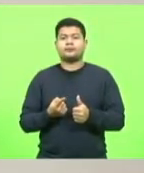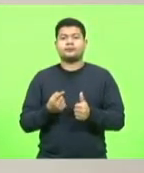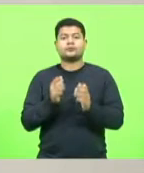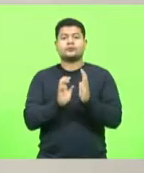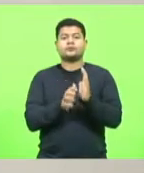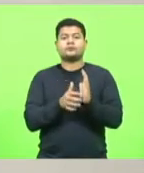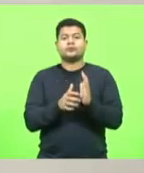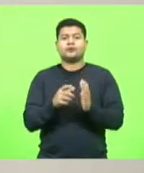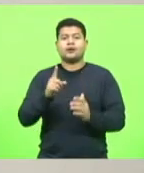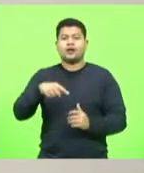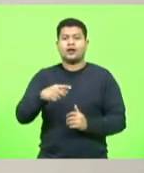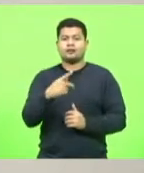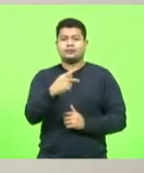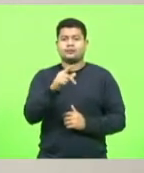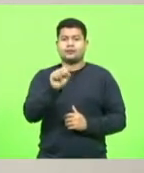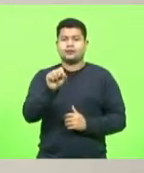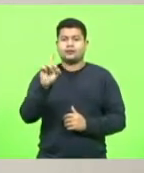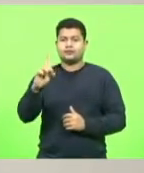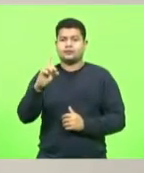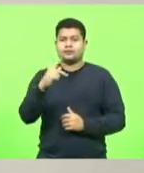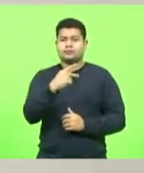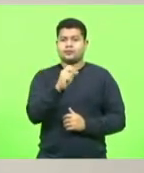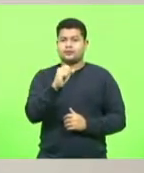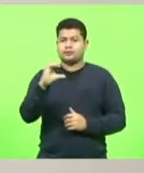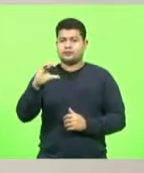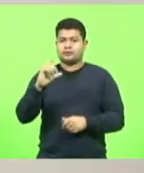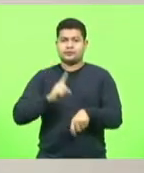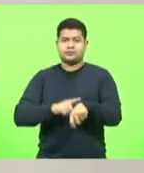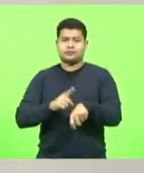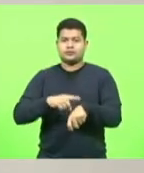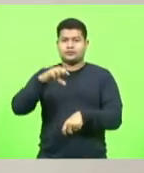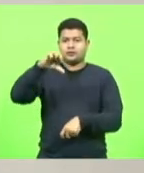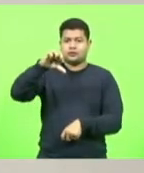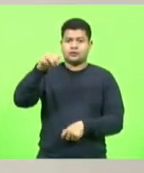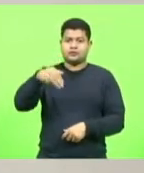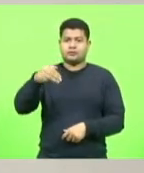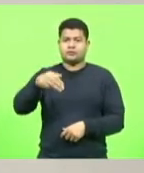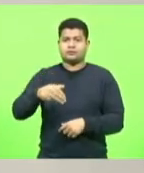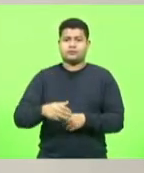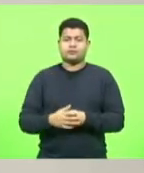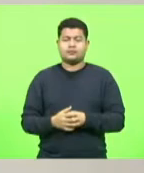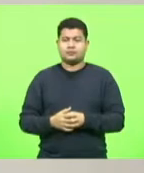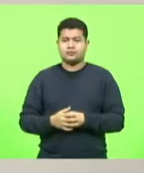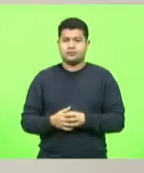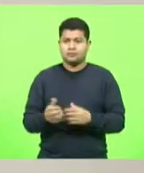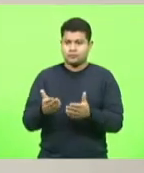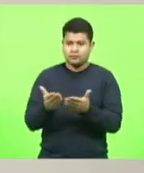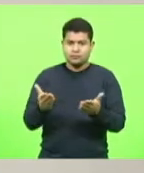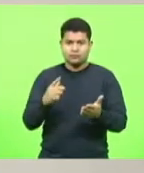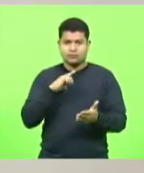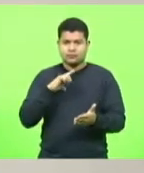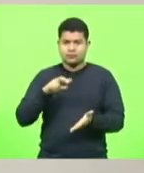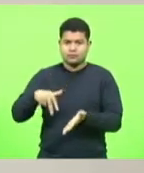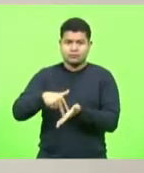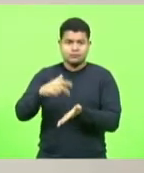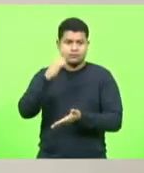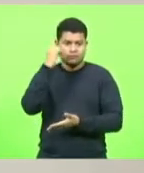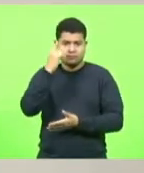bloco PSD-PSC, por nove minutos. Alguém fará o uso da palavra?